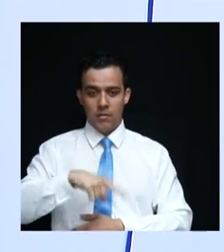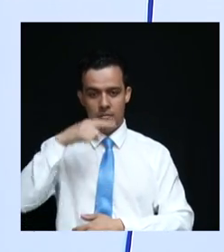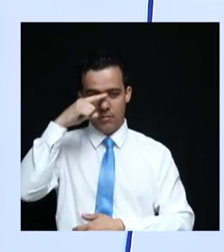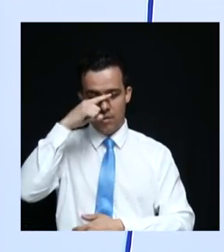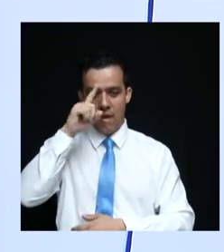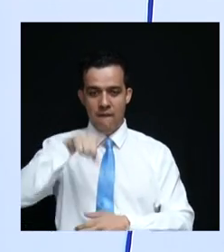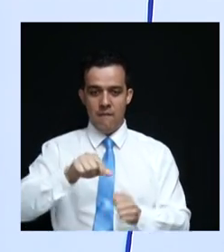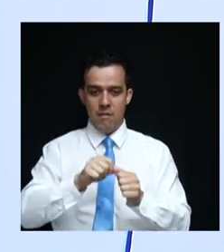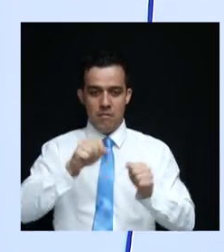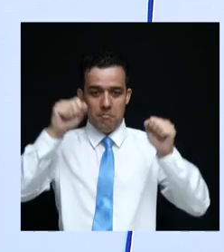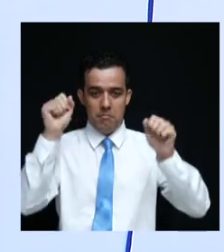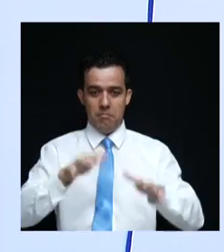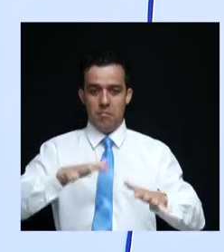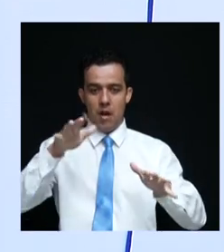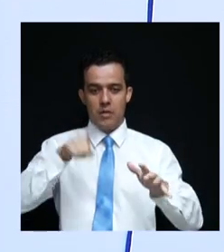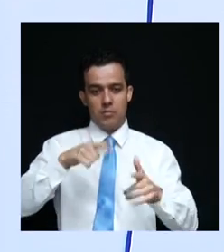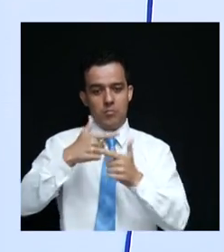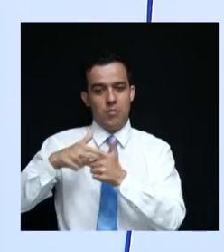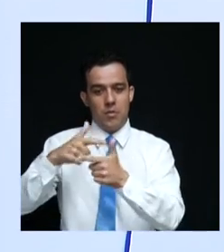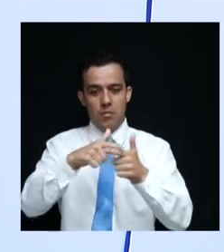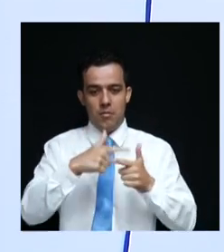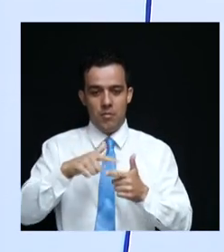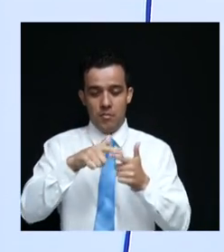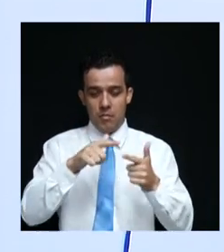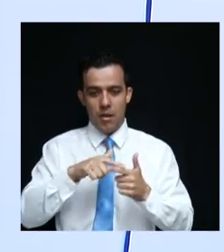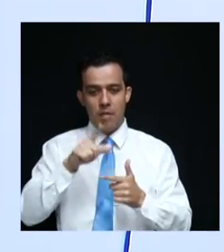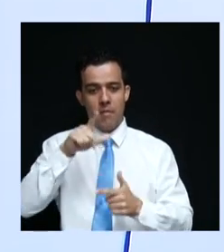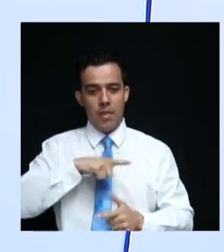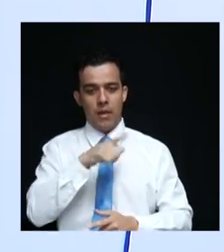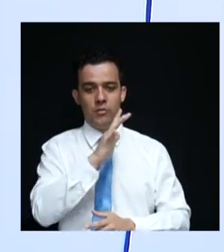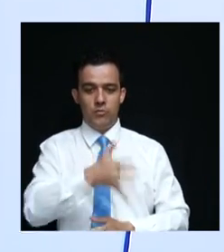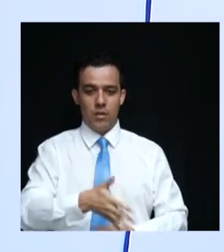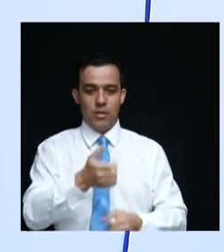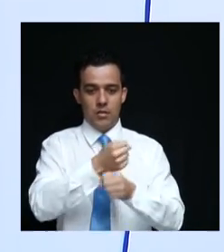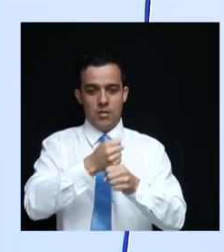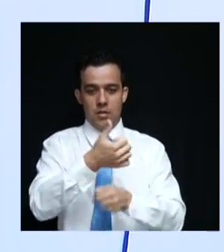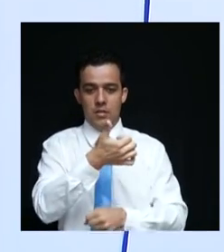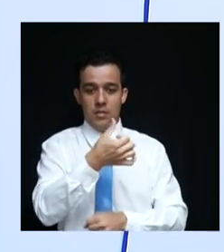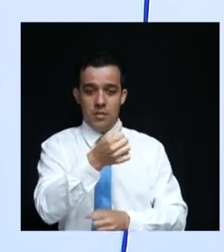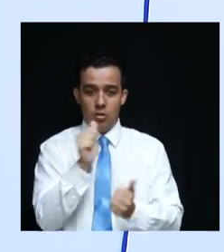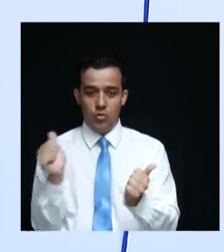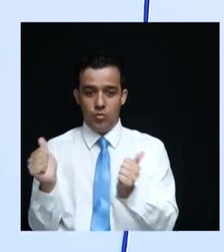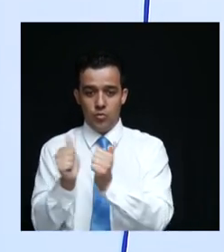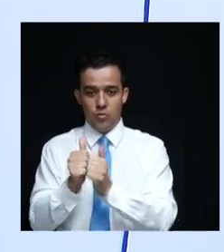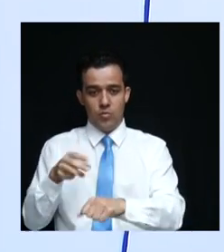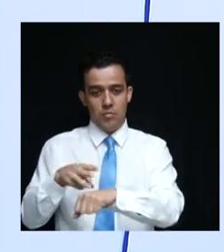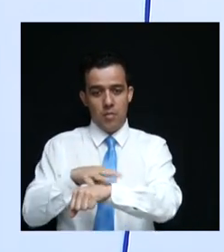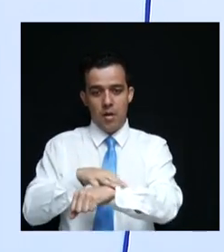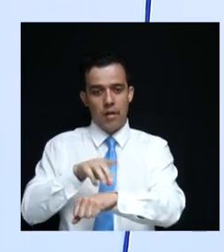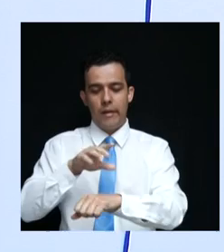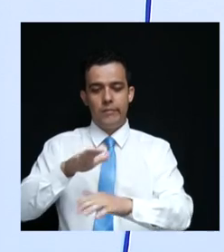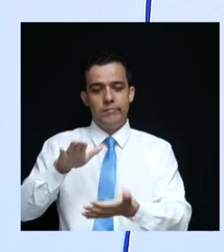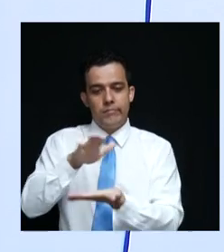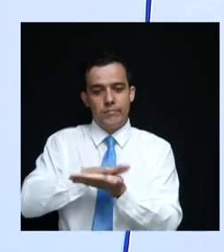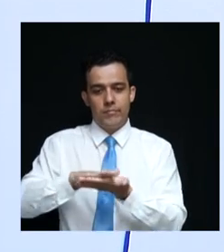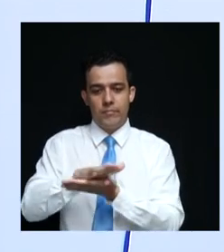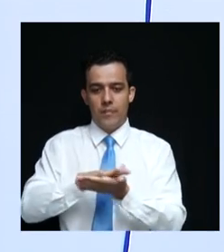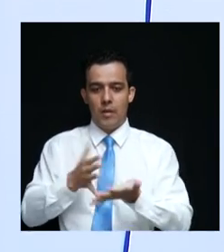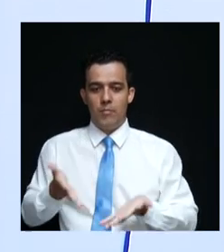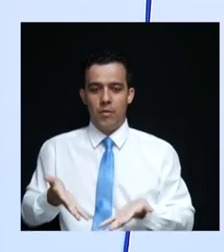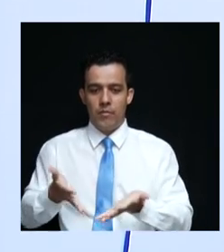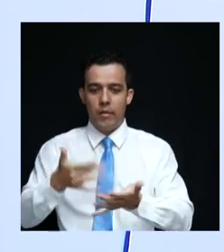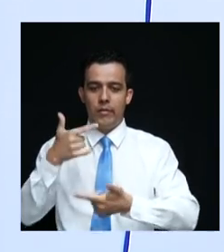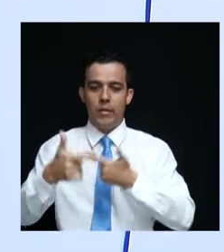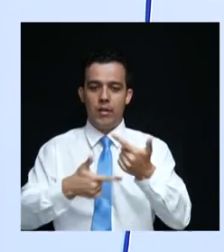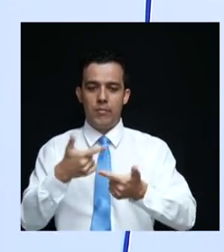para os problemas. O fato é que ele esteve, durante 16 anos, ao lado de Marconi e nunca promoveu nenhuma ação como